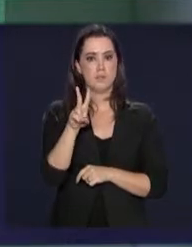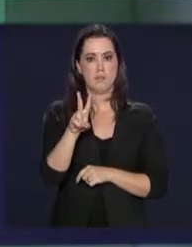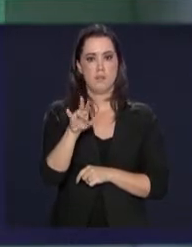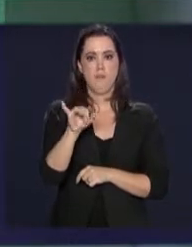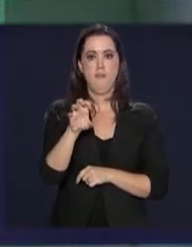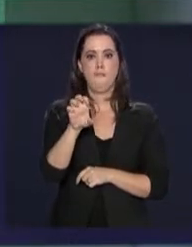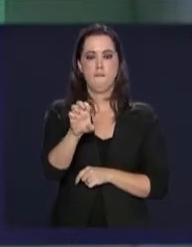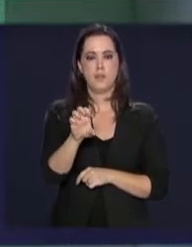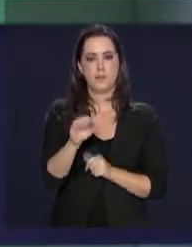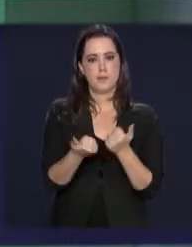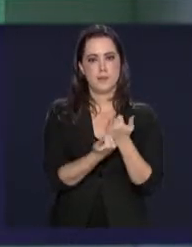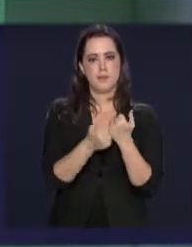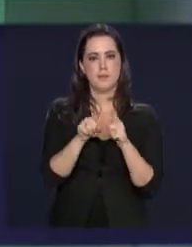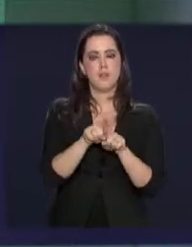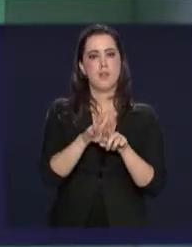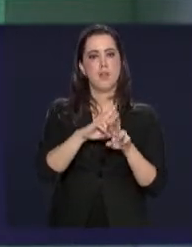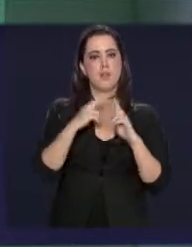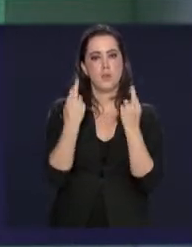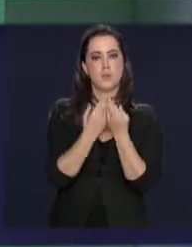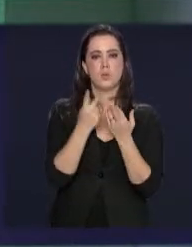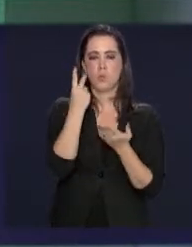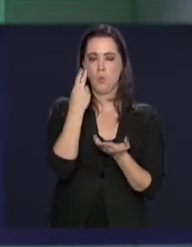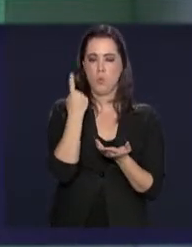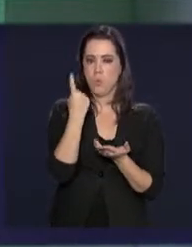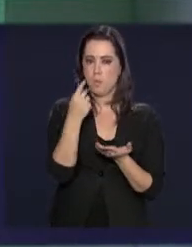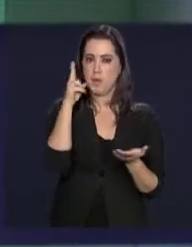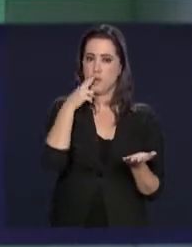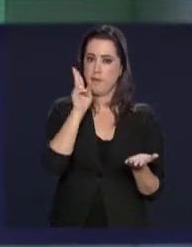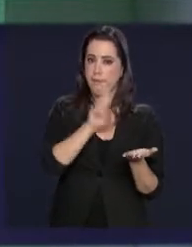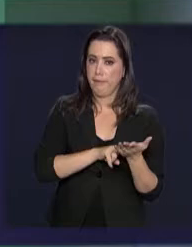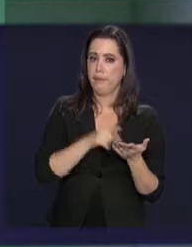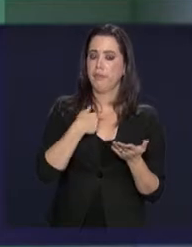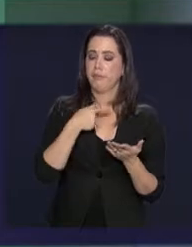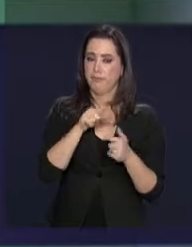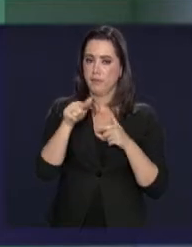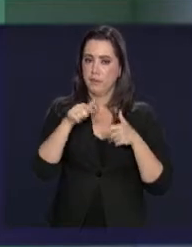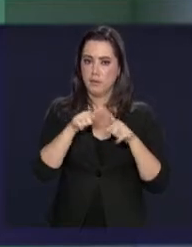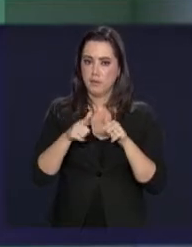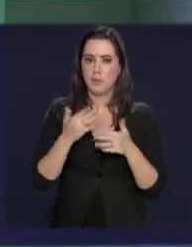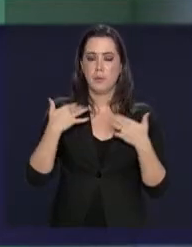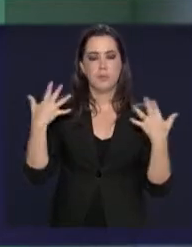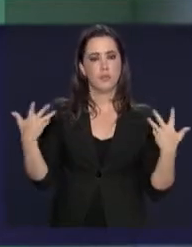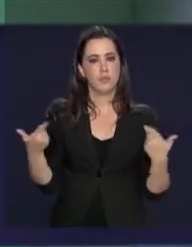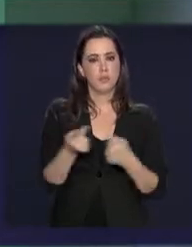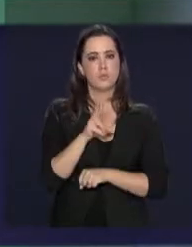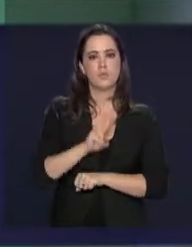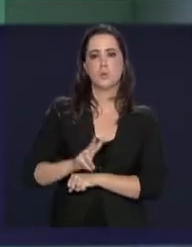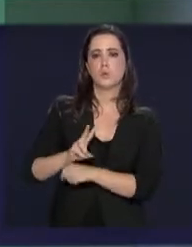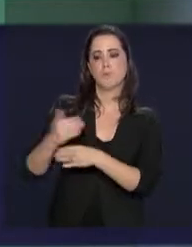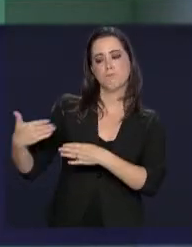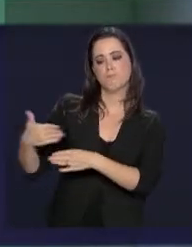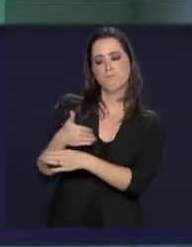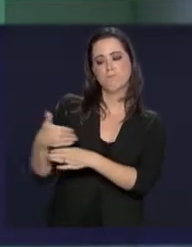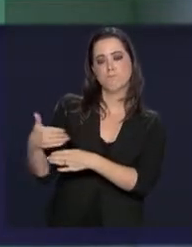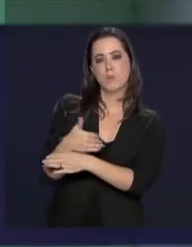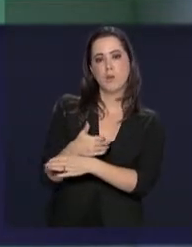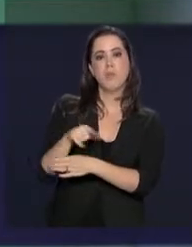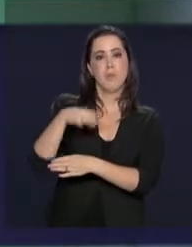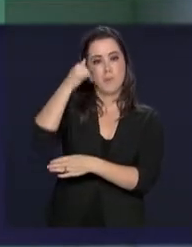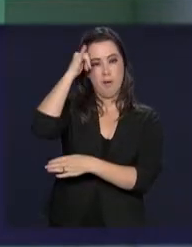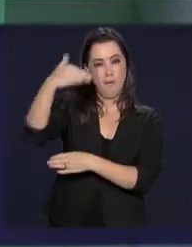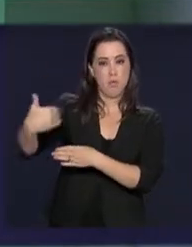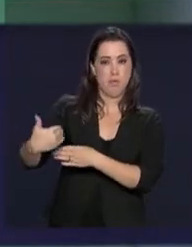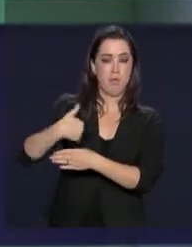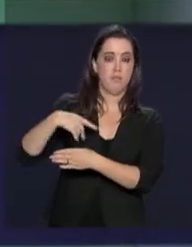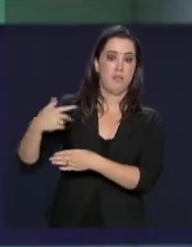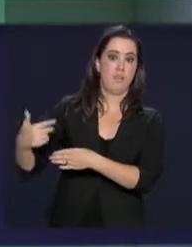que foram reunidas em uma carta conjunta. Entre as sugestões estão ações mais efetivas de proteção às fronteiras para evitar